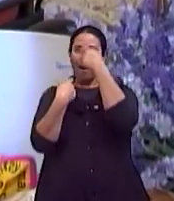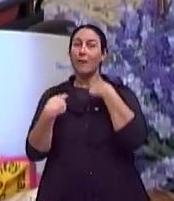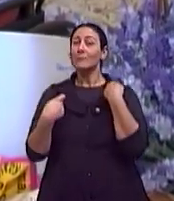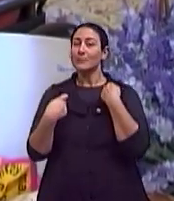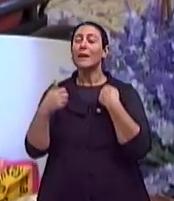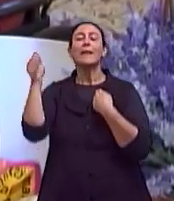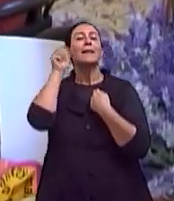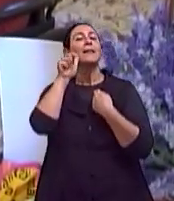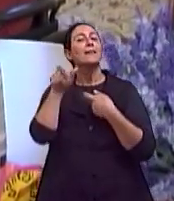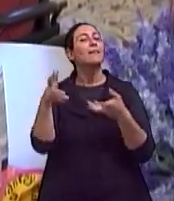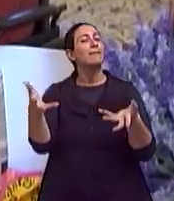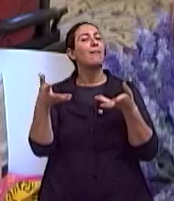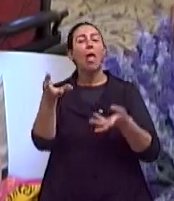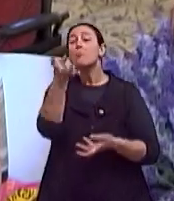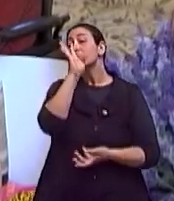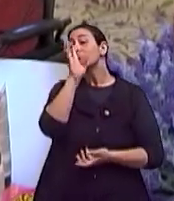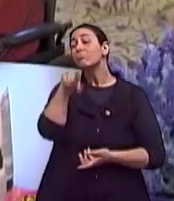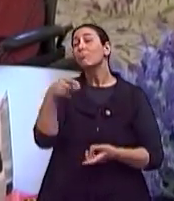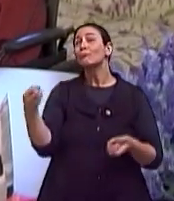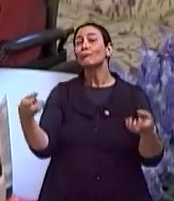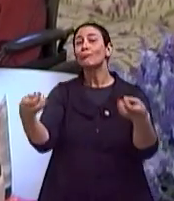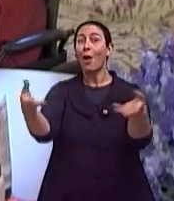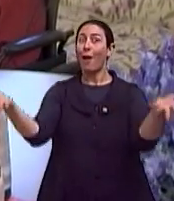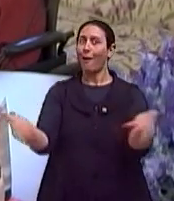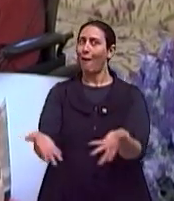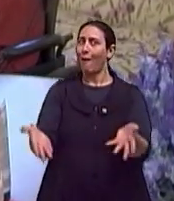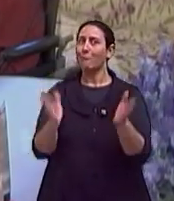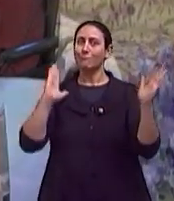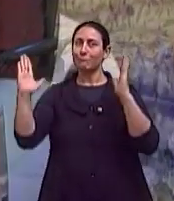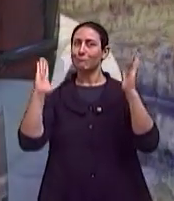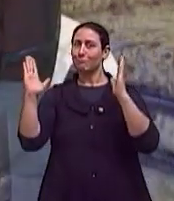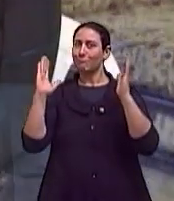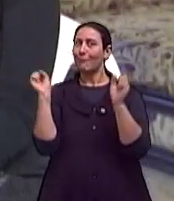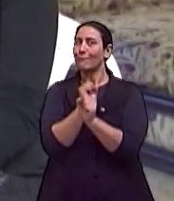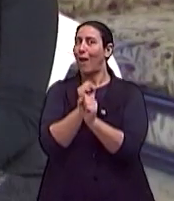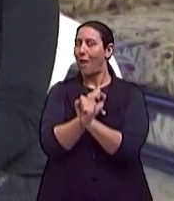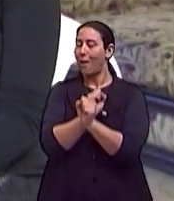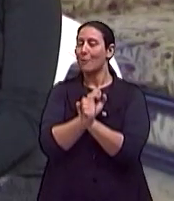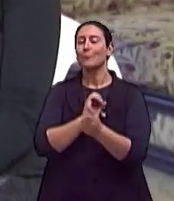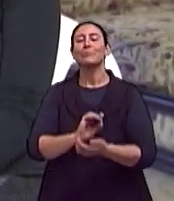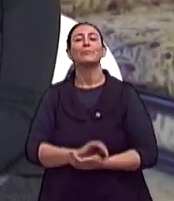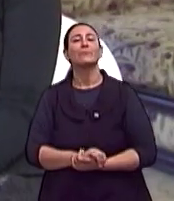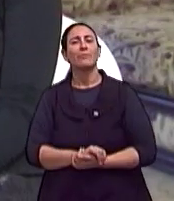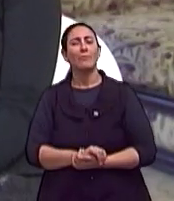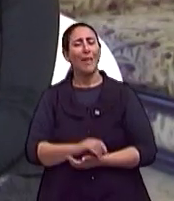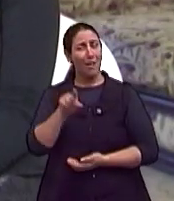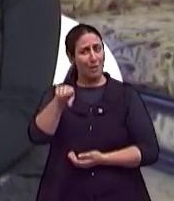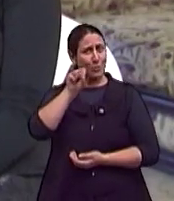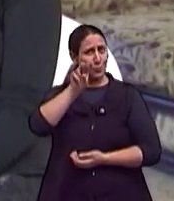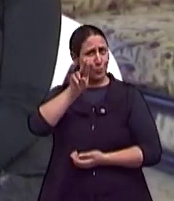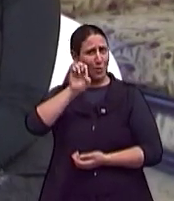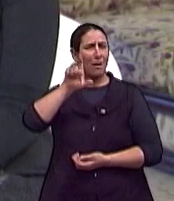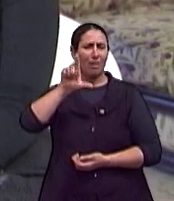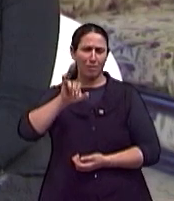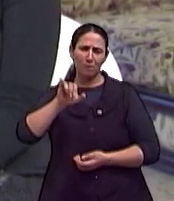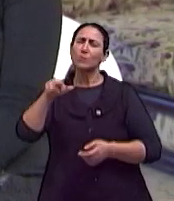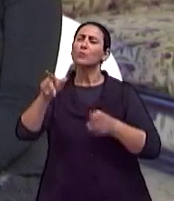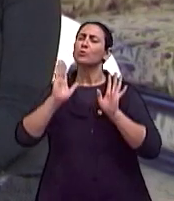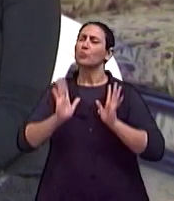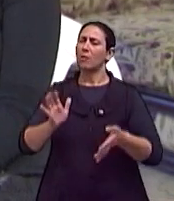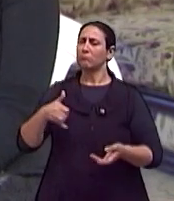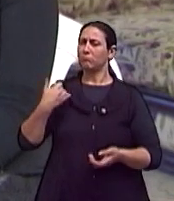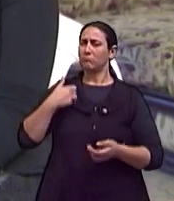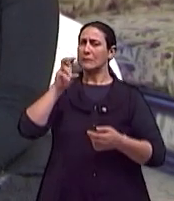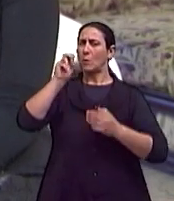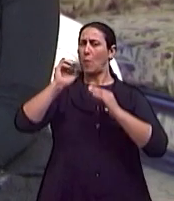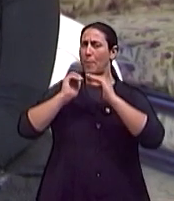conhecer as novas tendências para a estação que vem aí. A dona Sueli, como tem já mais de